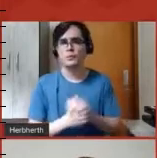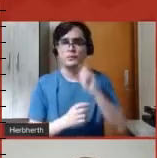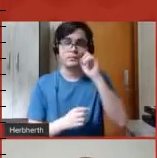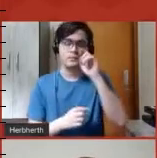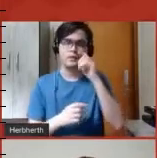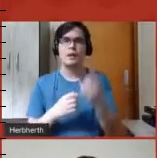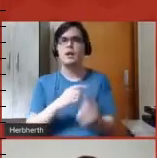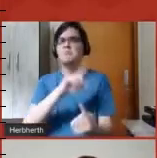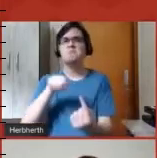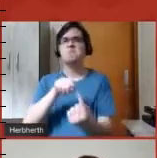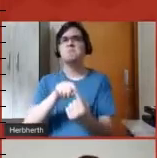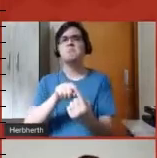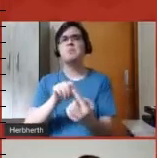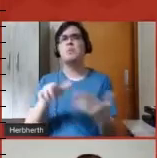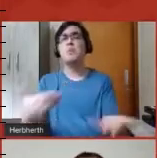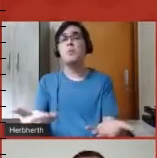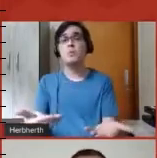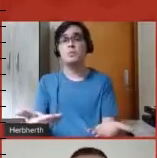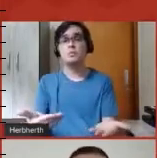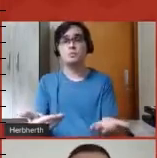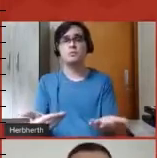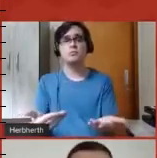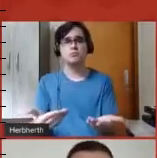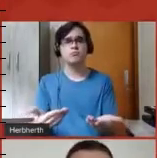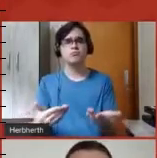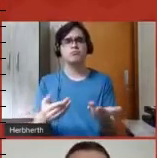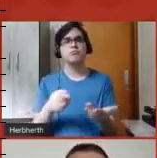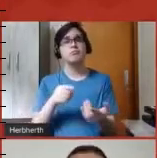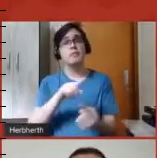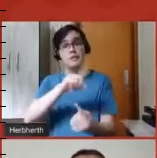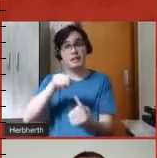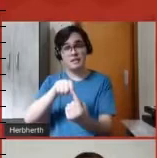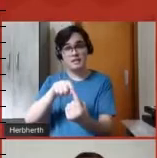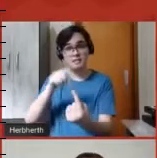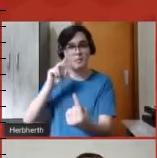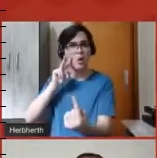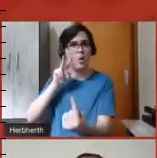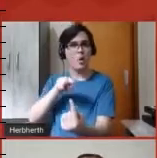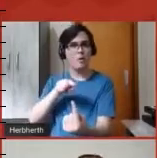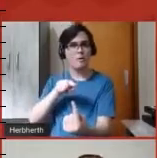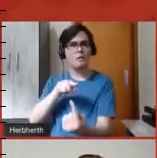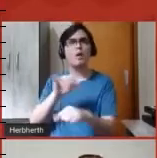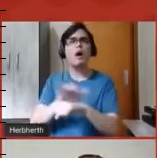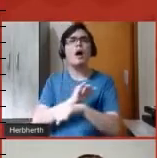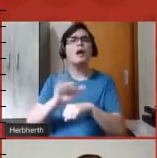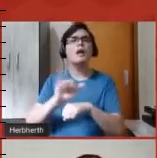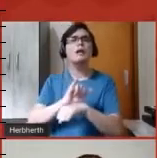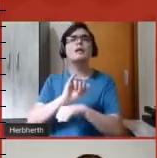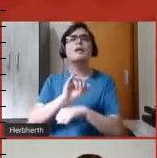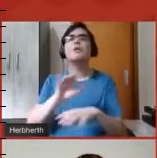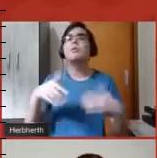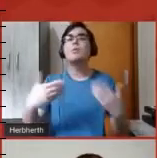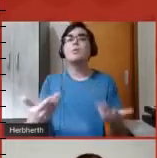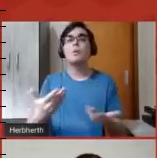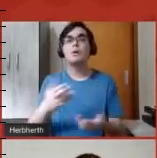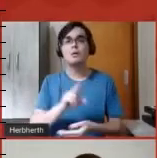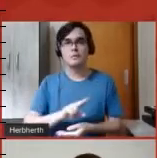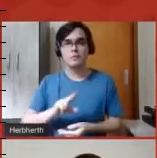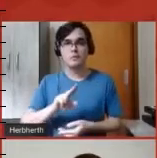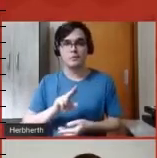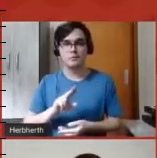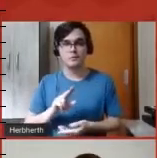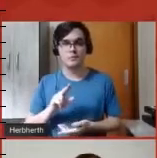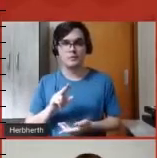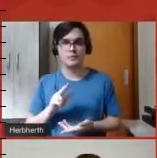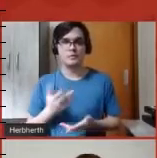resultados, que estratégias podemos buscar? Então, nós decidimos que queríamos,